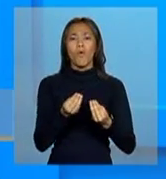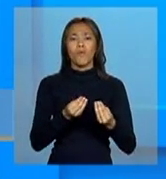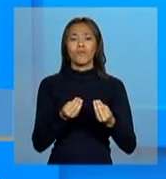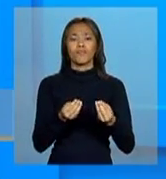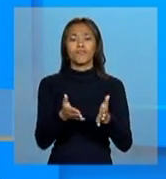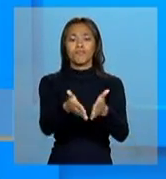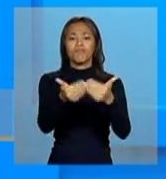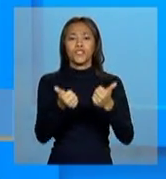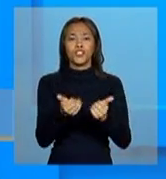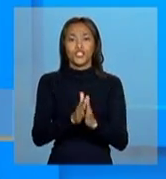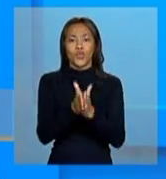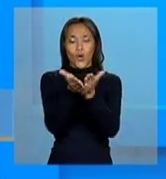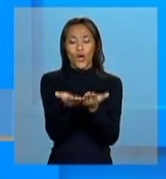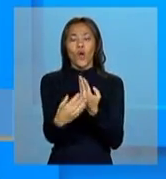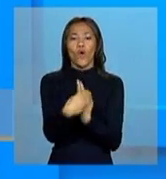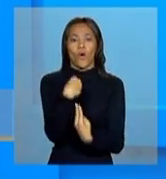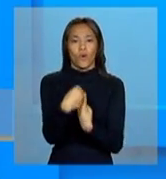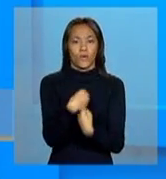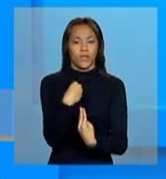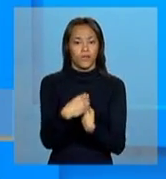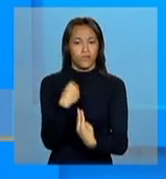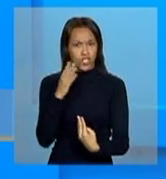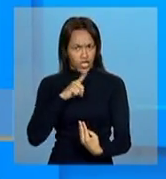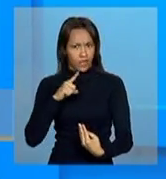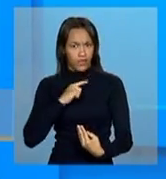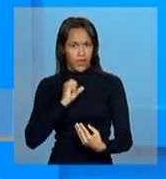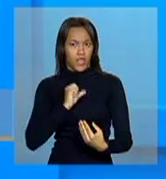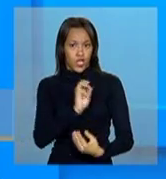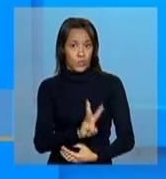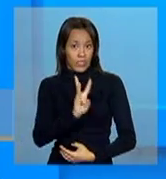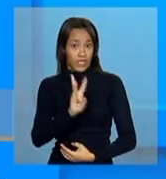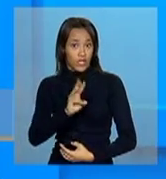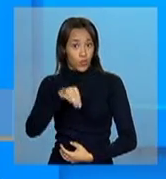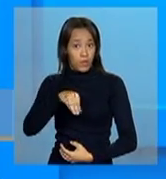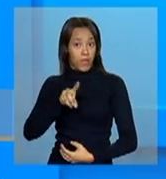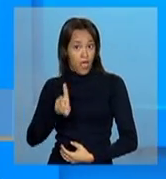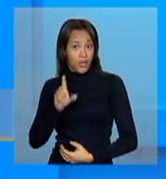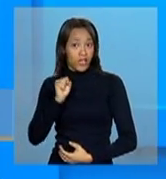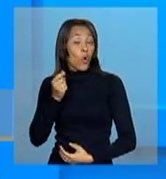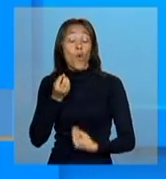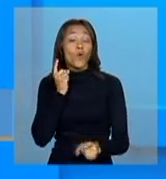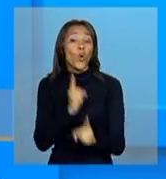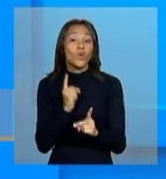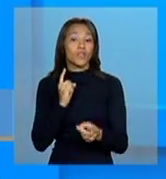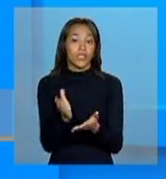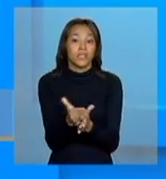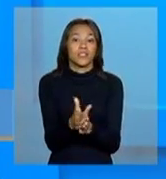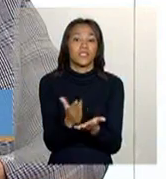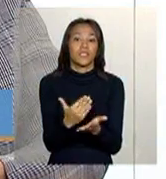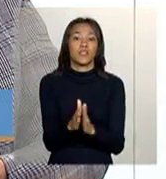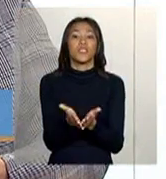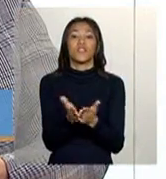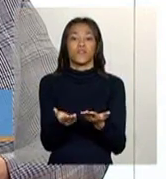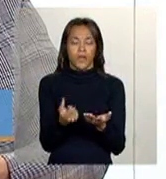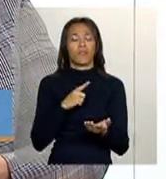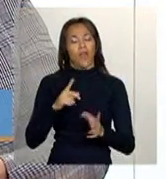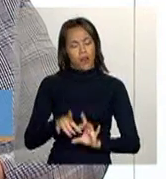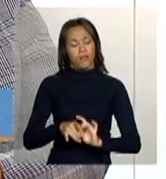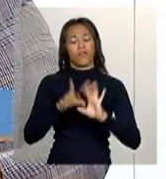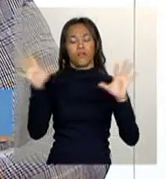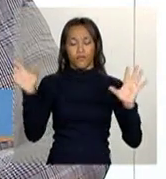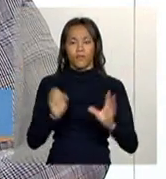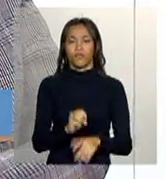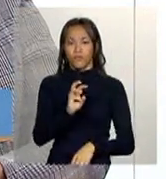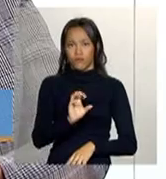guia que a gente mostrou, já existe no site do MDS, como é eu consigo localizá-lo? Tá, ele está disponível no site do MDS,